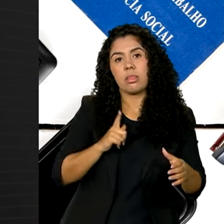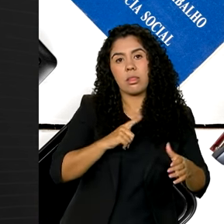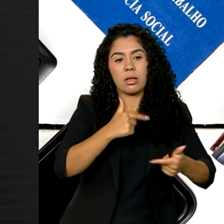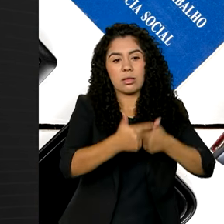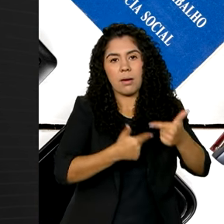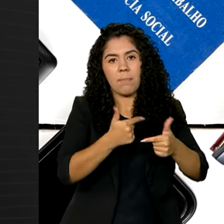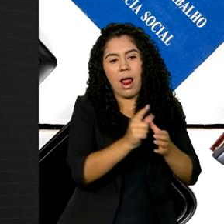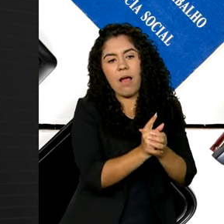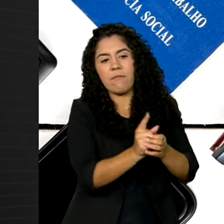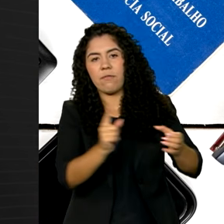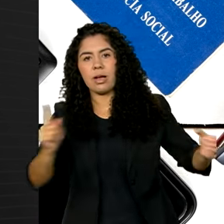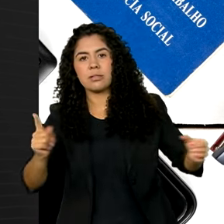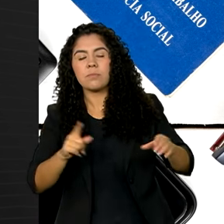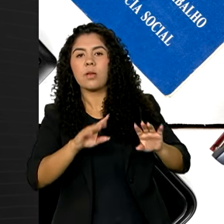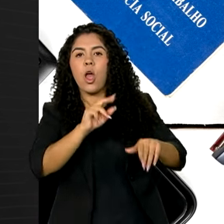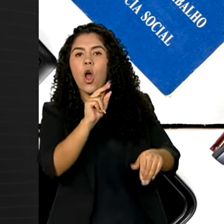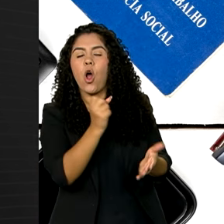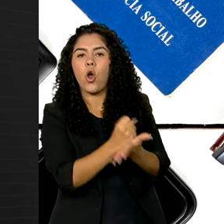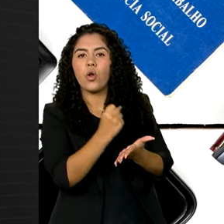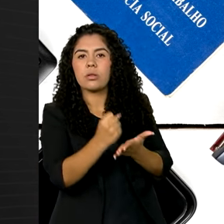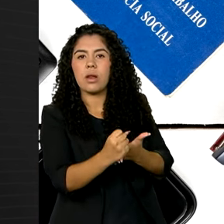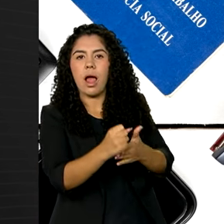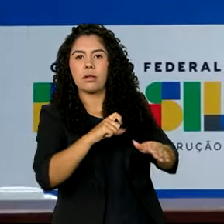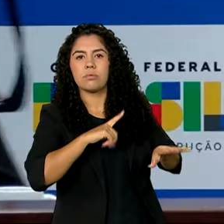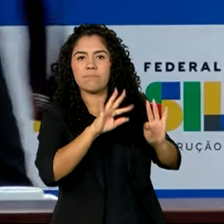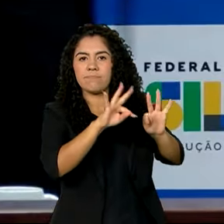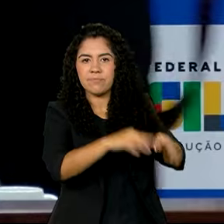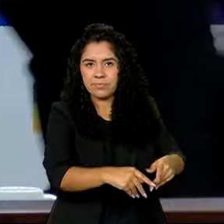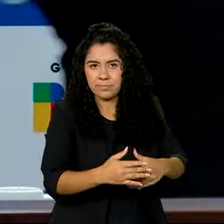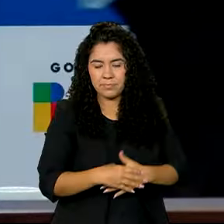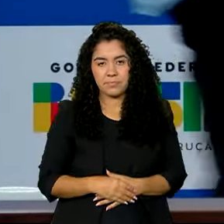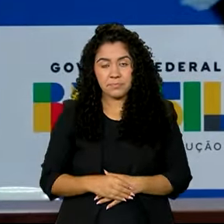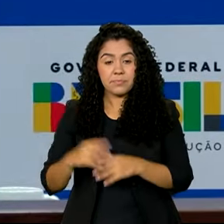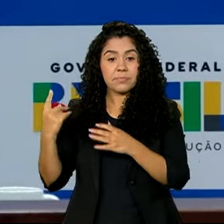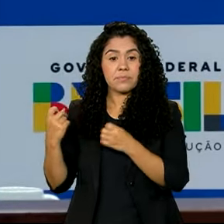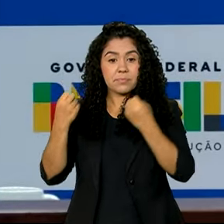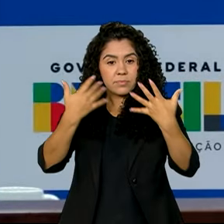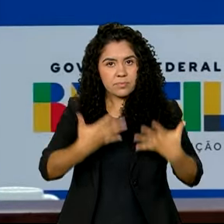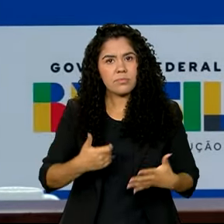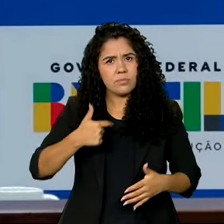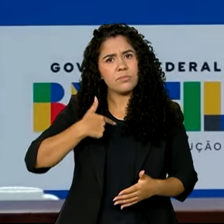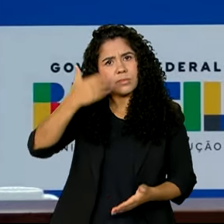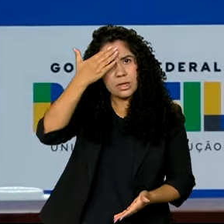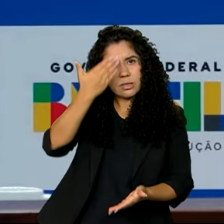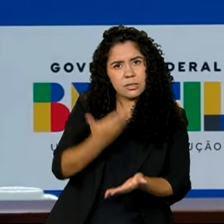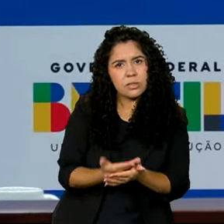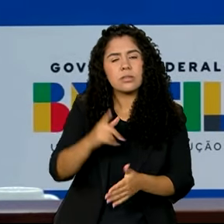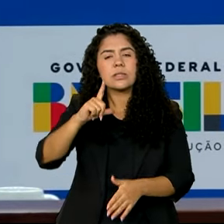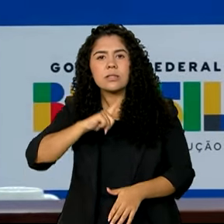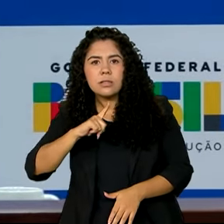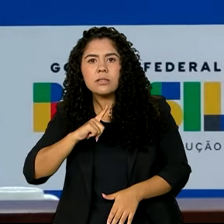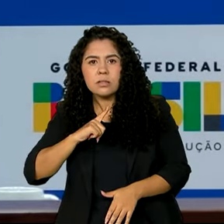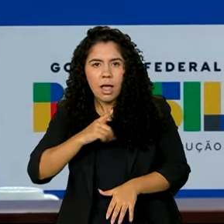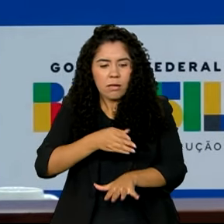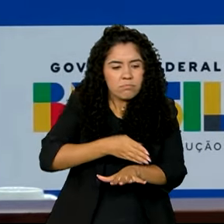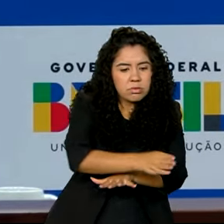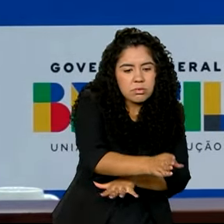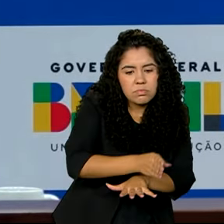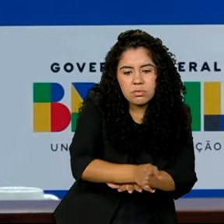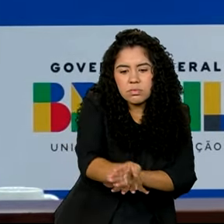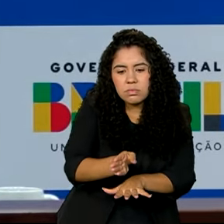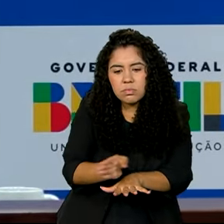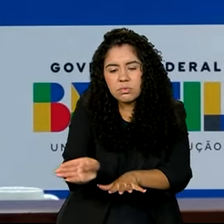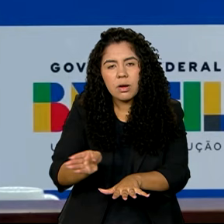término de contrato por tempo determinado. Eu acredito que tenha segmentos que é possível ser